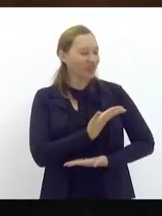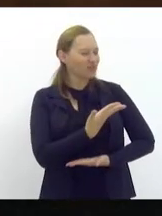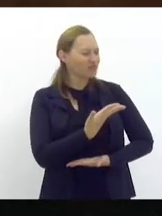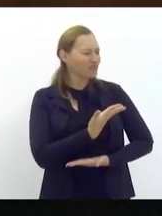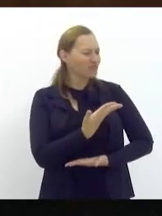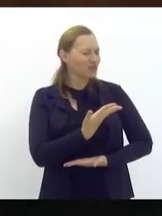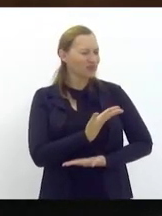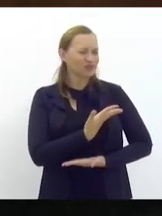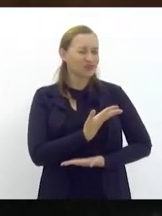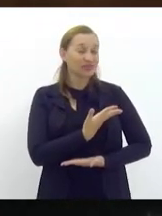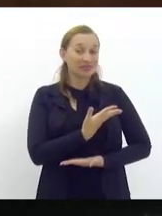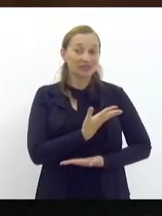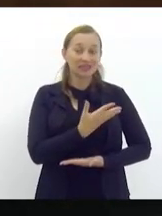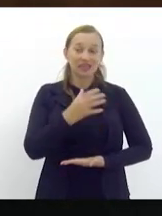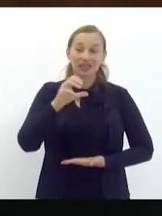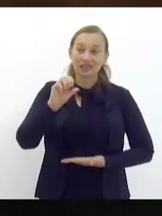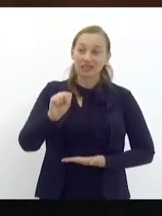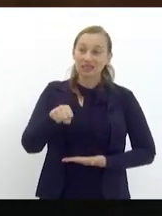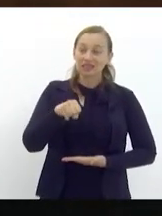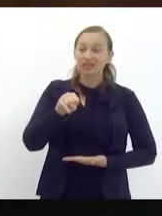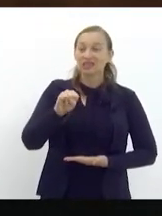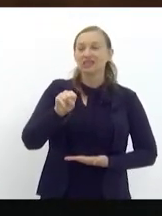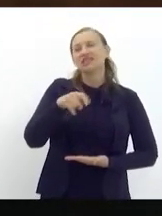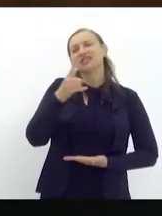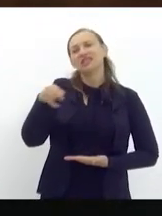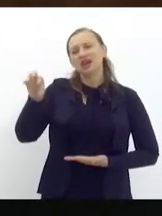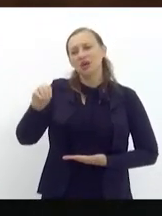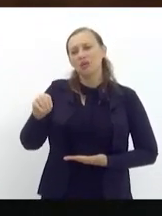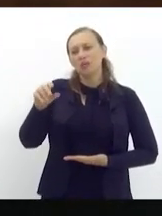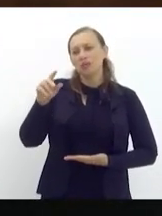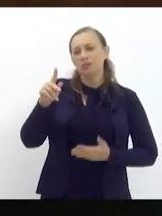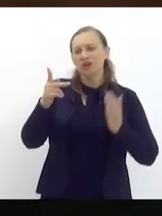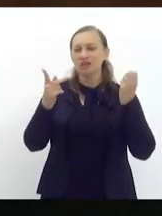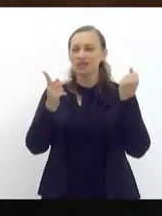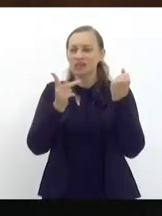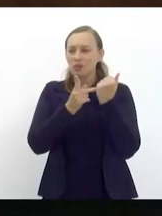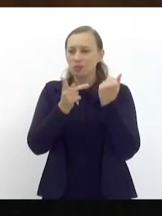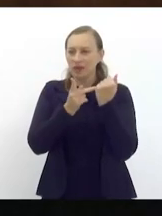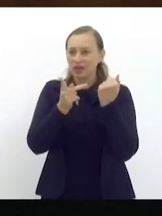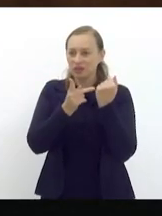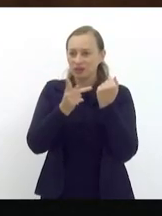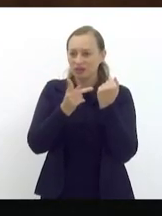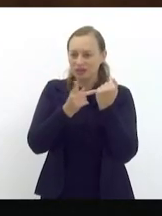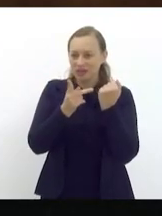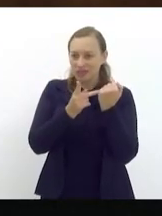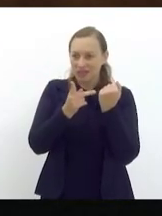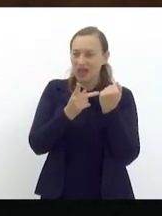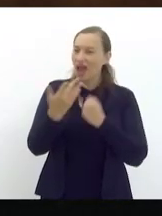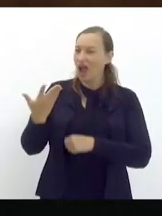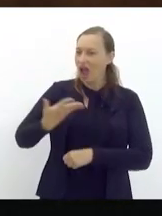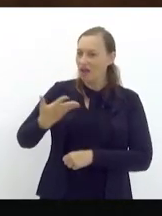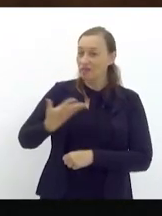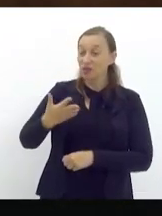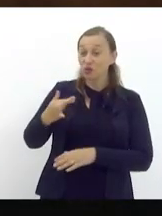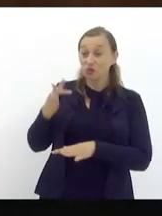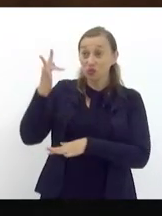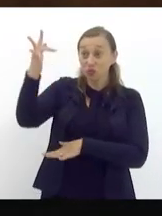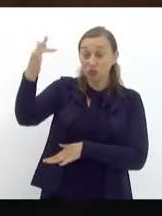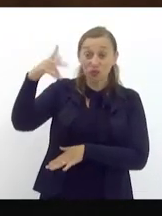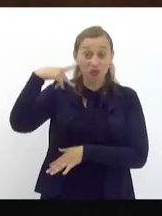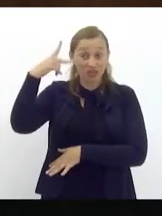de São Pedro da Aldeia essa cidade maravilhosa da região dos lagos que o querido amigo futuro vereador